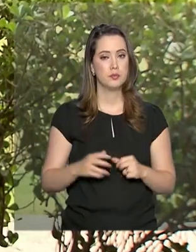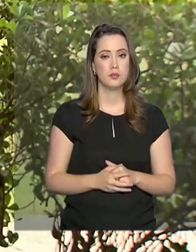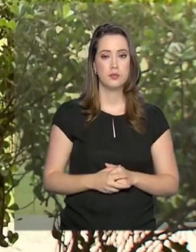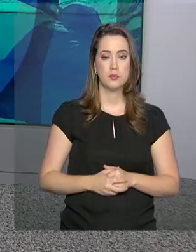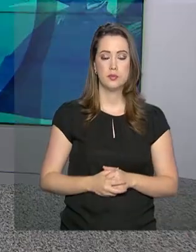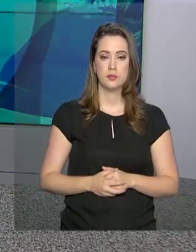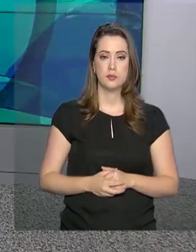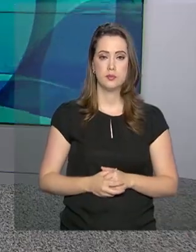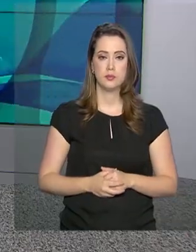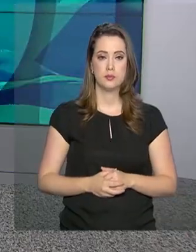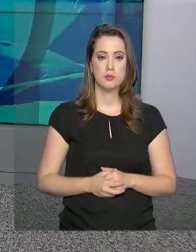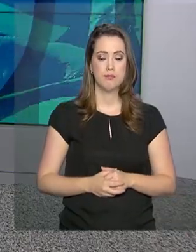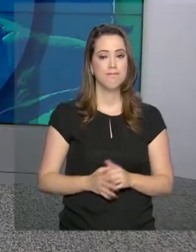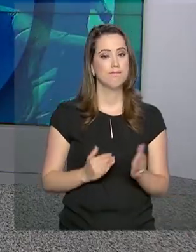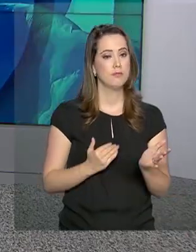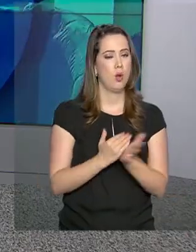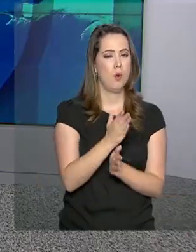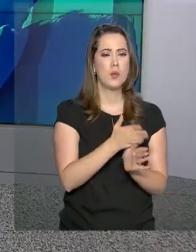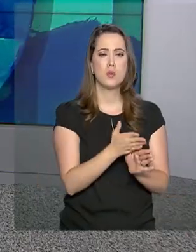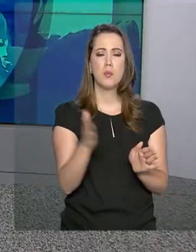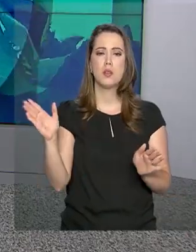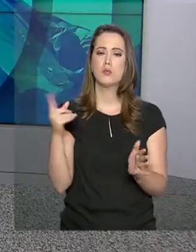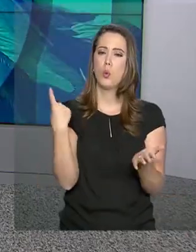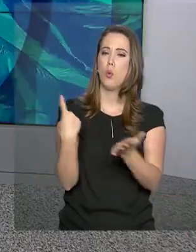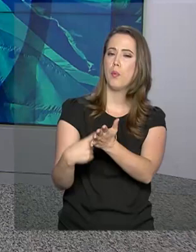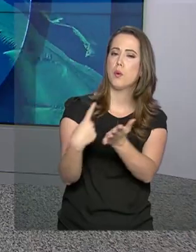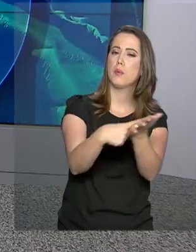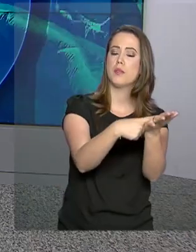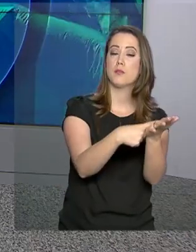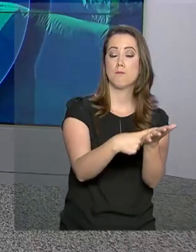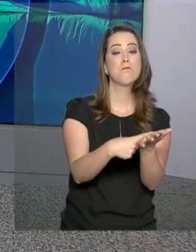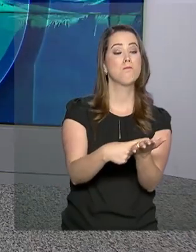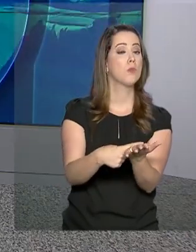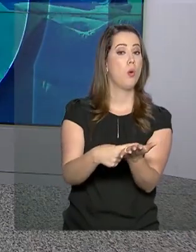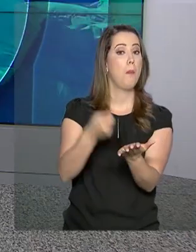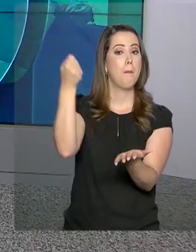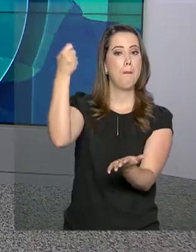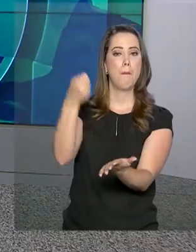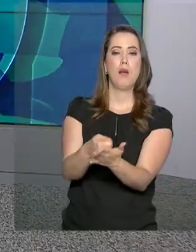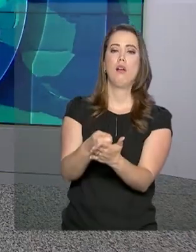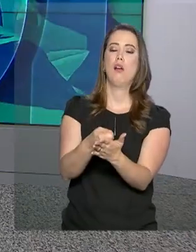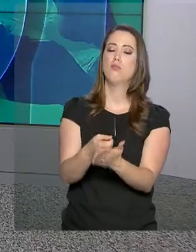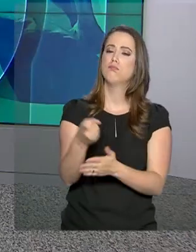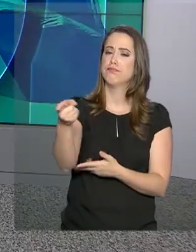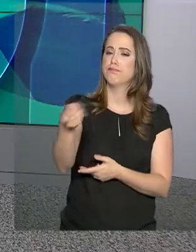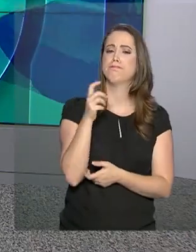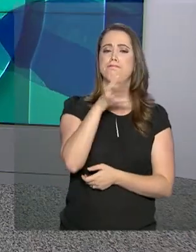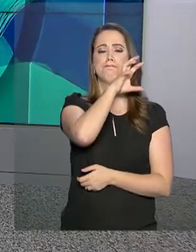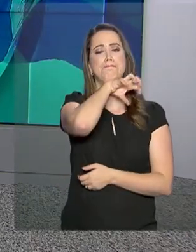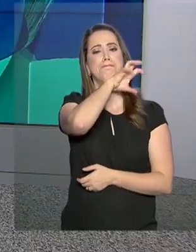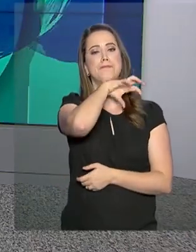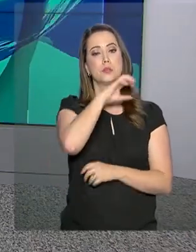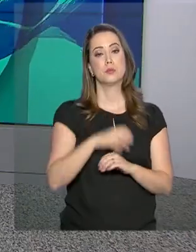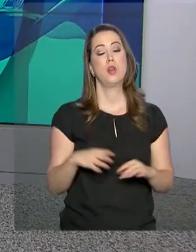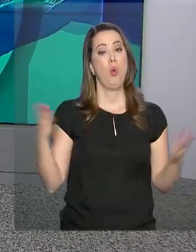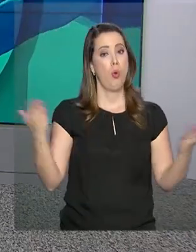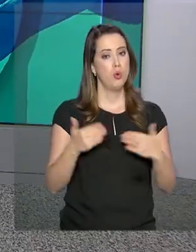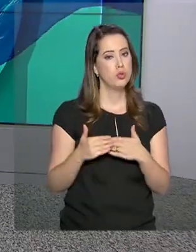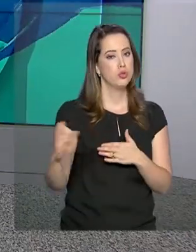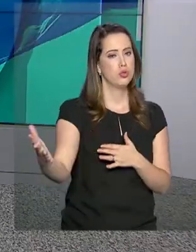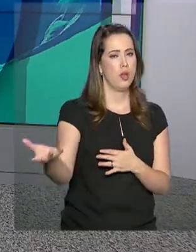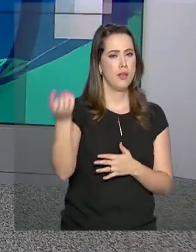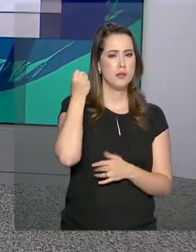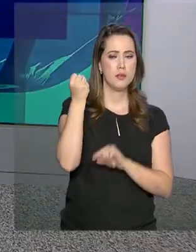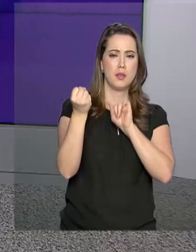Noronha. Começou o prazo para acertar as contas com o Leão e, de acordo com a Receita Federal, hoje já foram